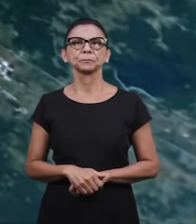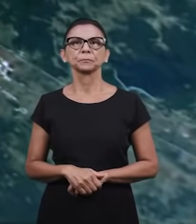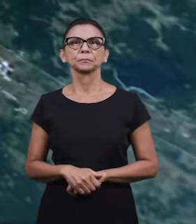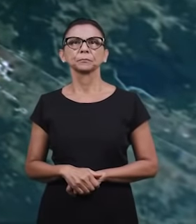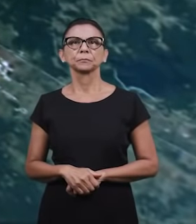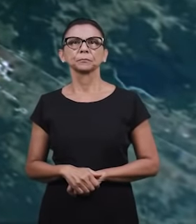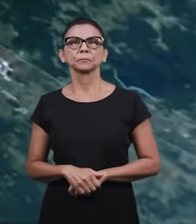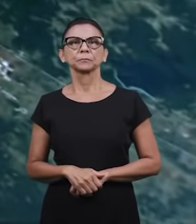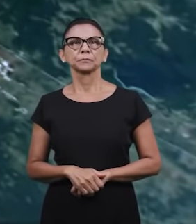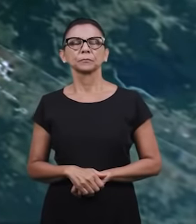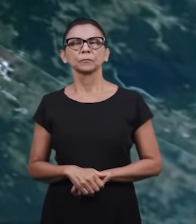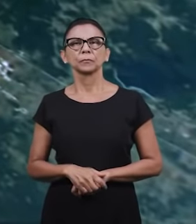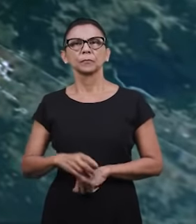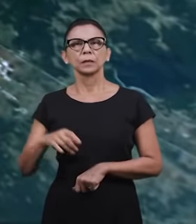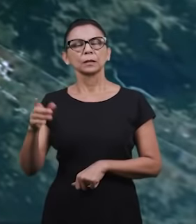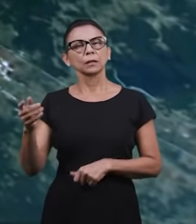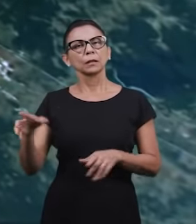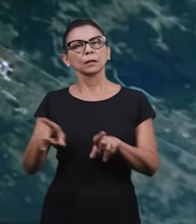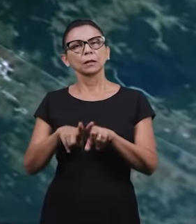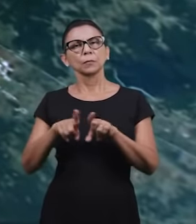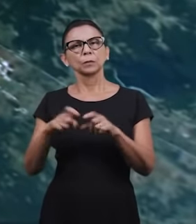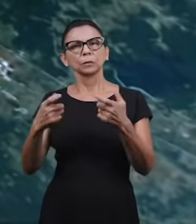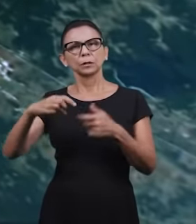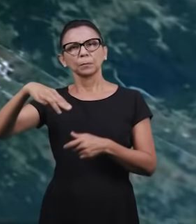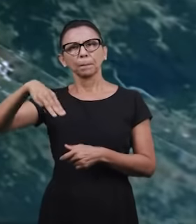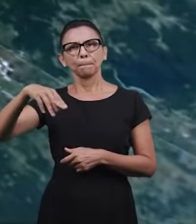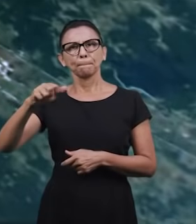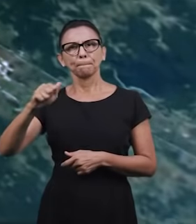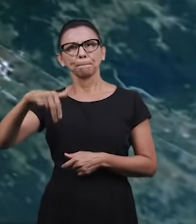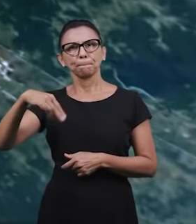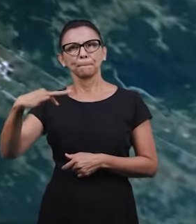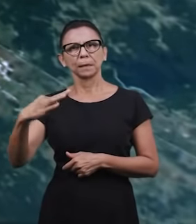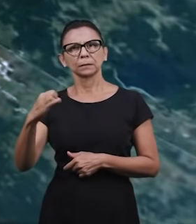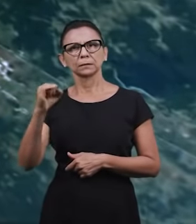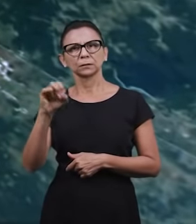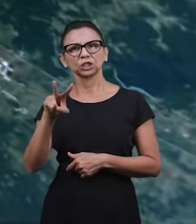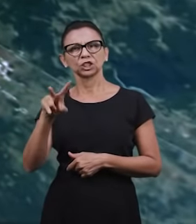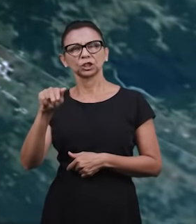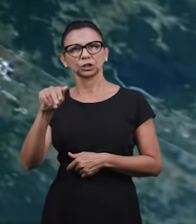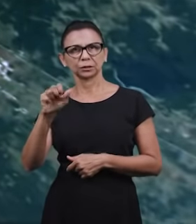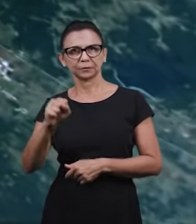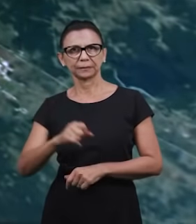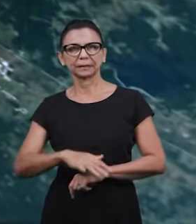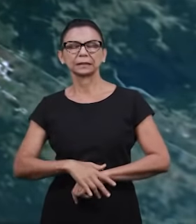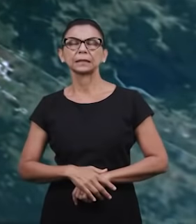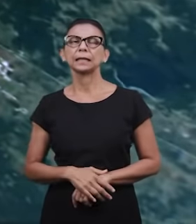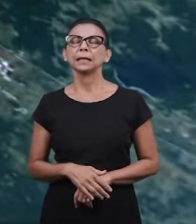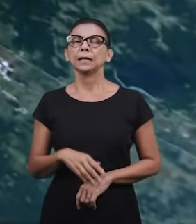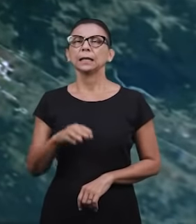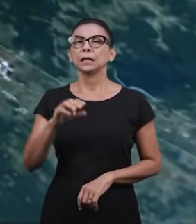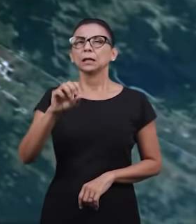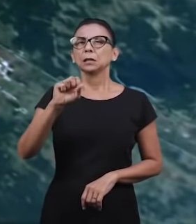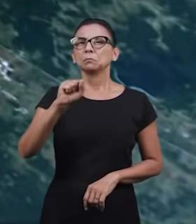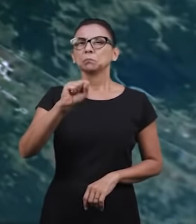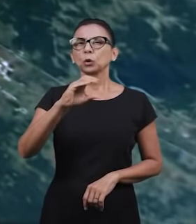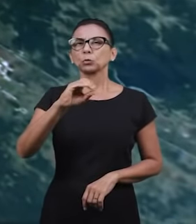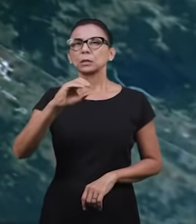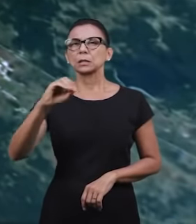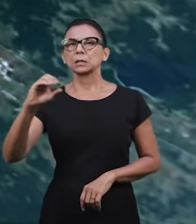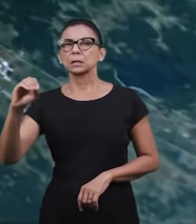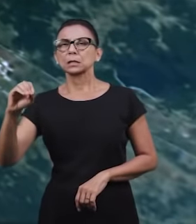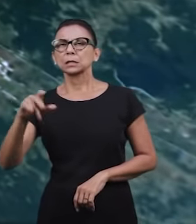E onde tem também um trabalho, que nós vamos apresentar um testemunho também, já a 800 quilômetros de